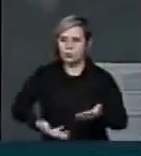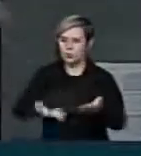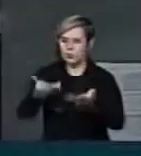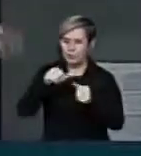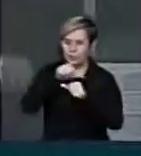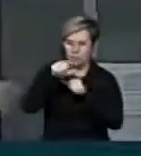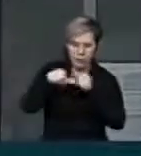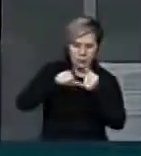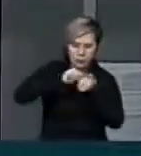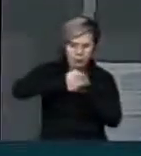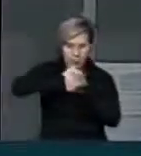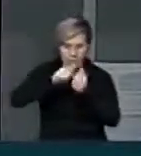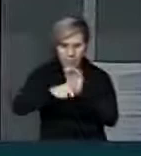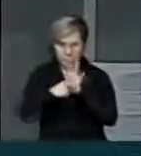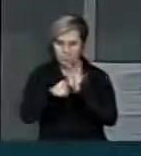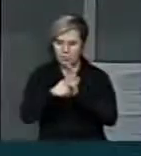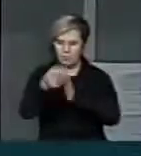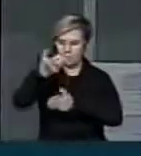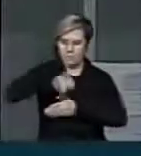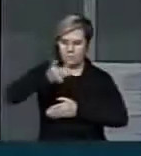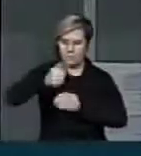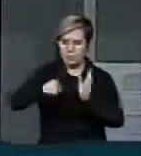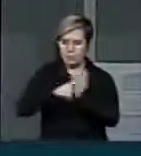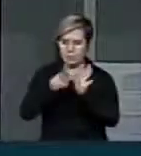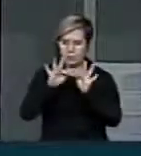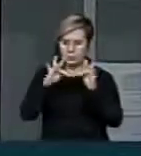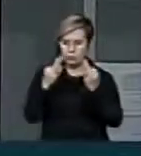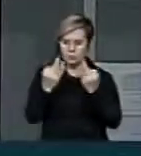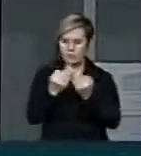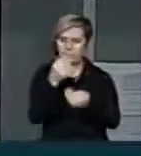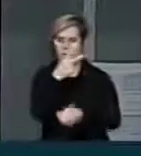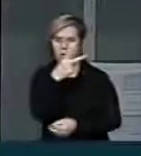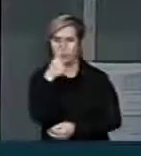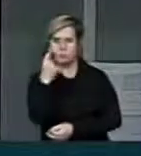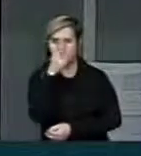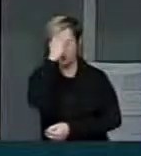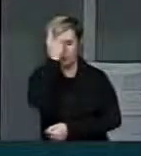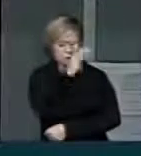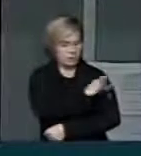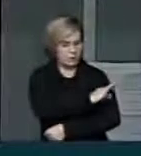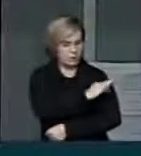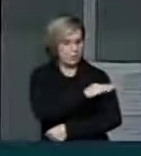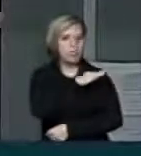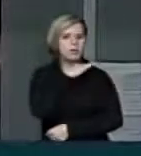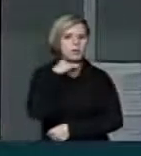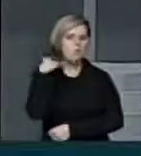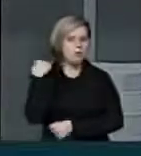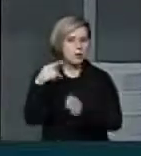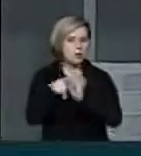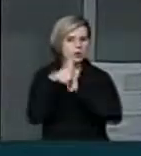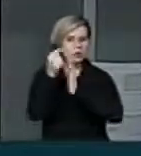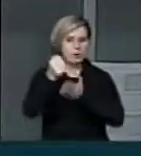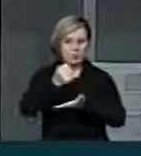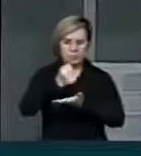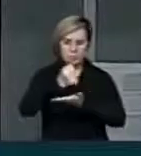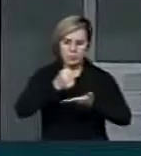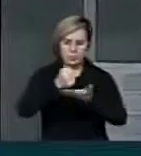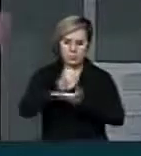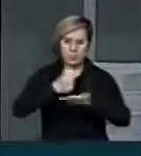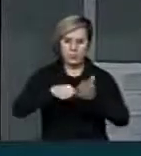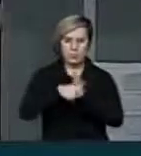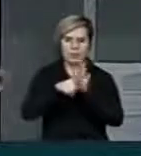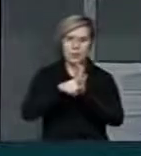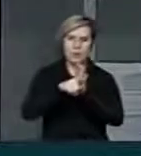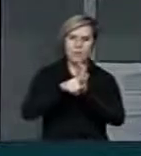pensões das famílias desses 21 técnicos que foram mortos lá na base espacial de Alcântara.